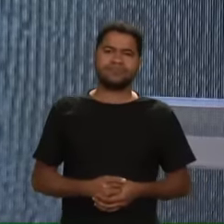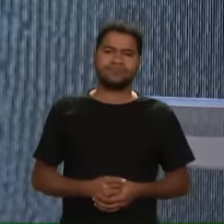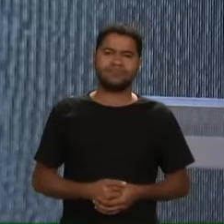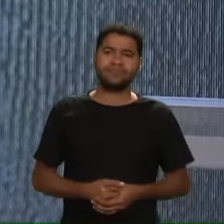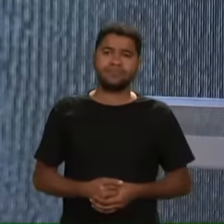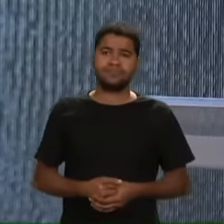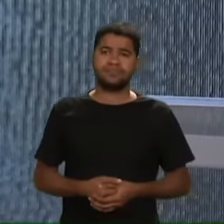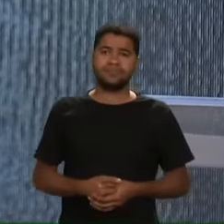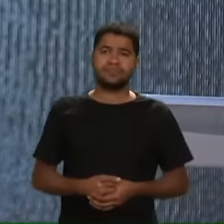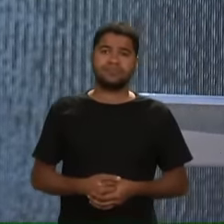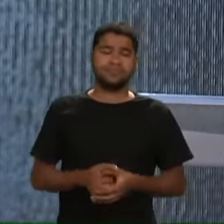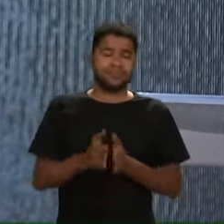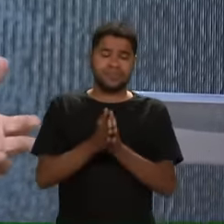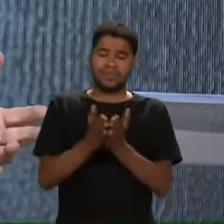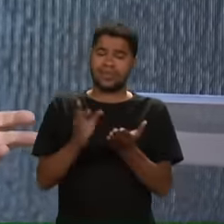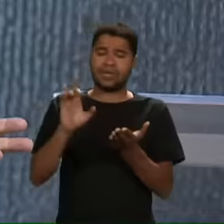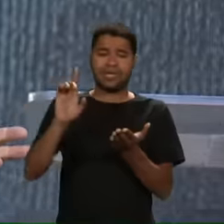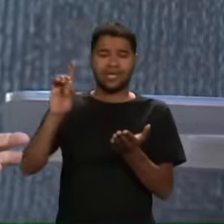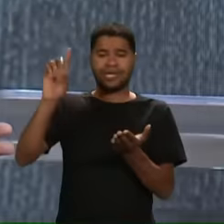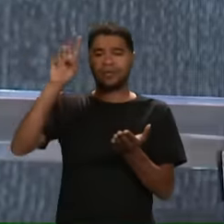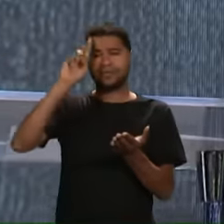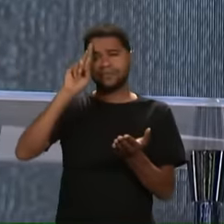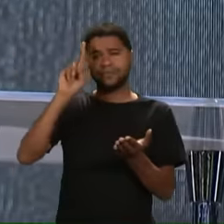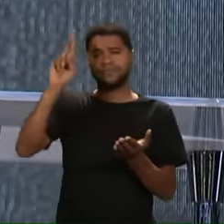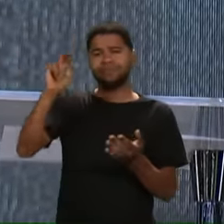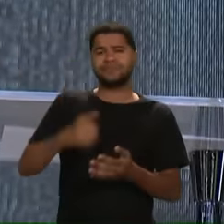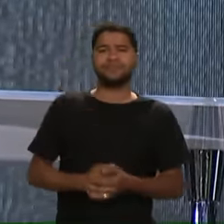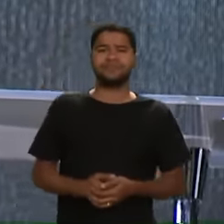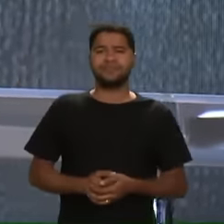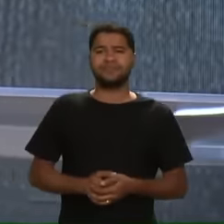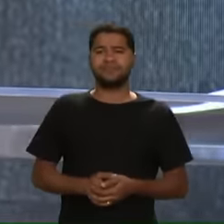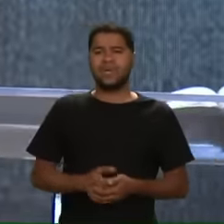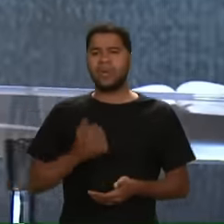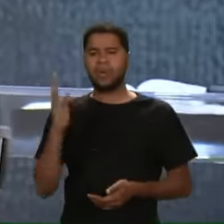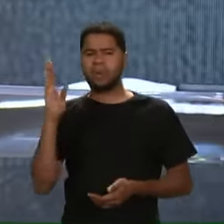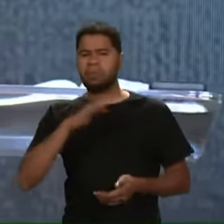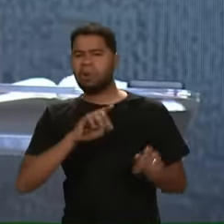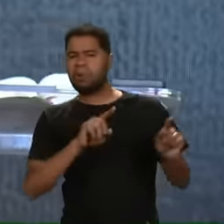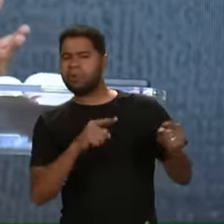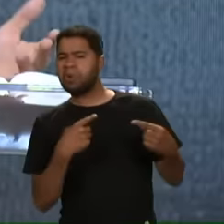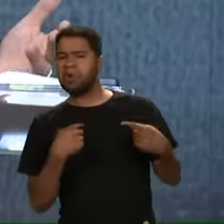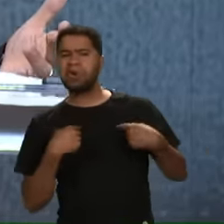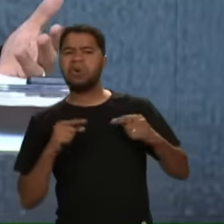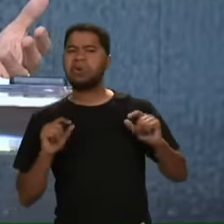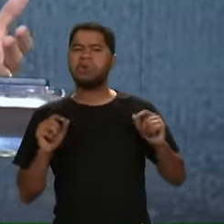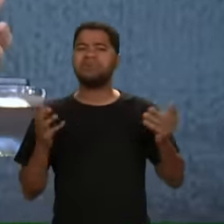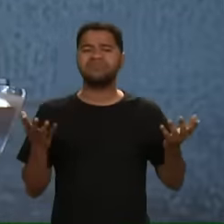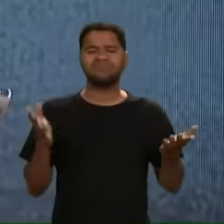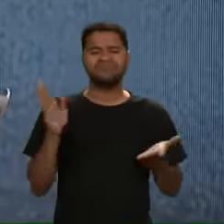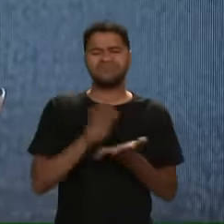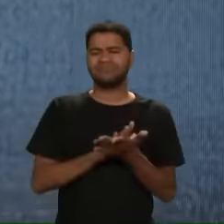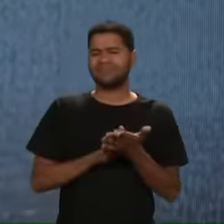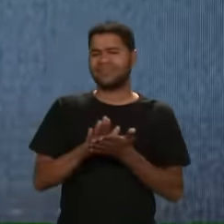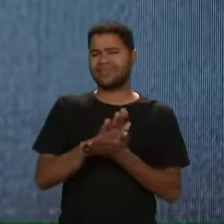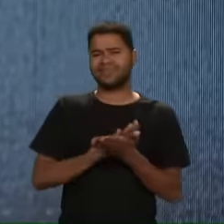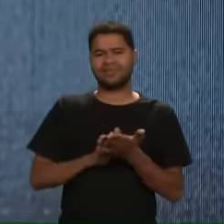É o que está a palavra Do Senhor Quem poderá Fazer o homem Nada